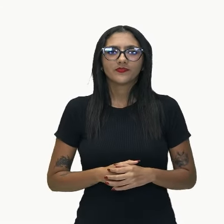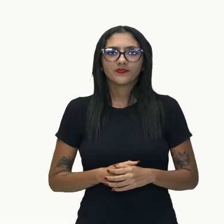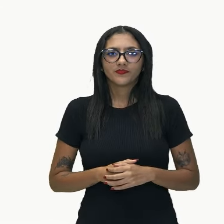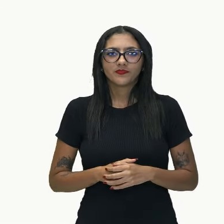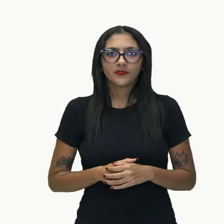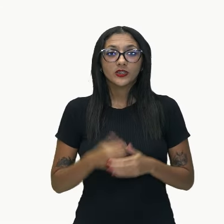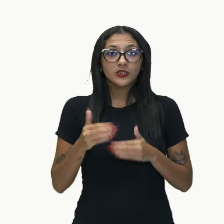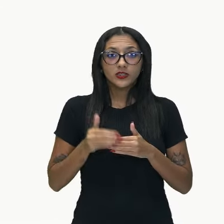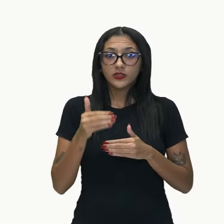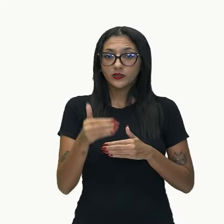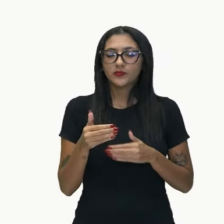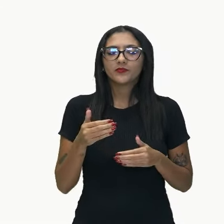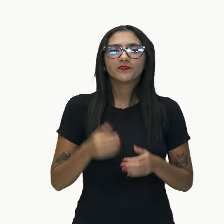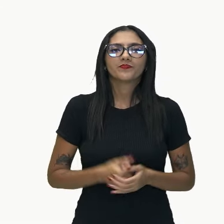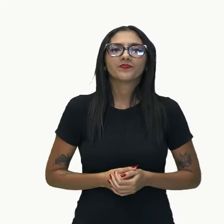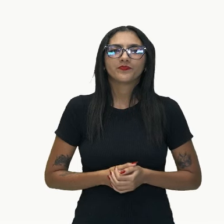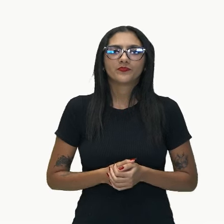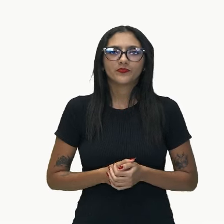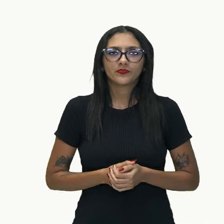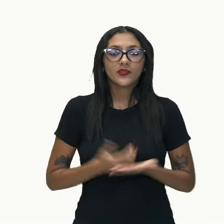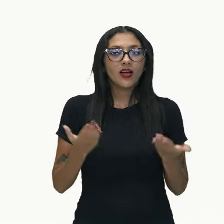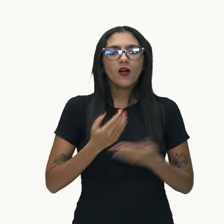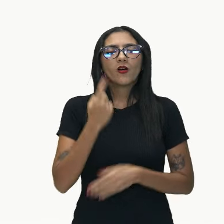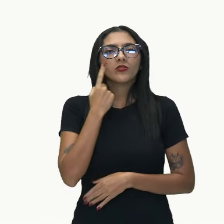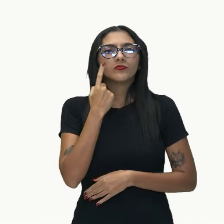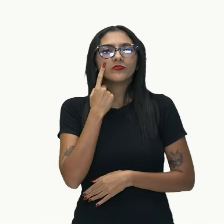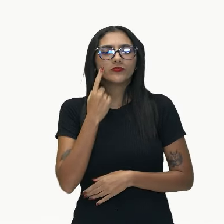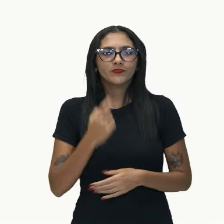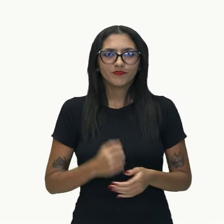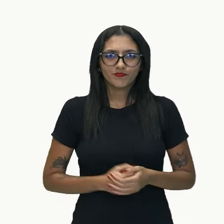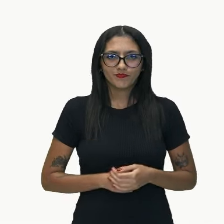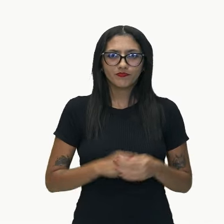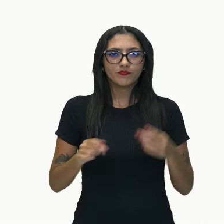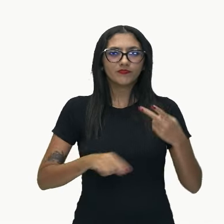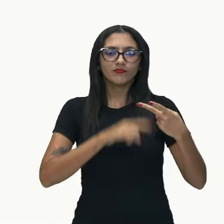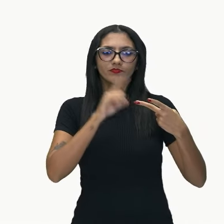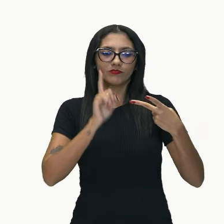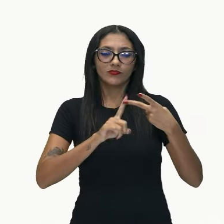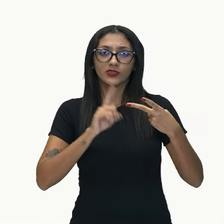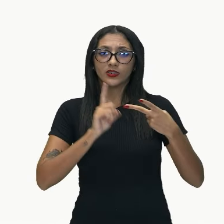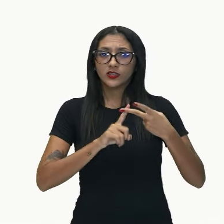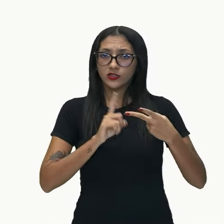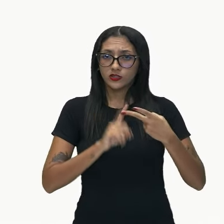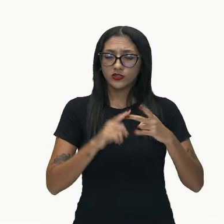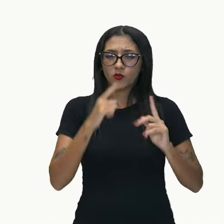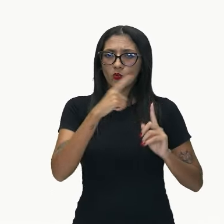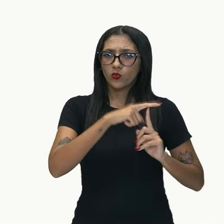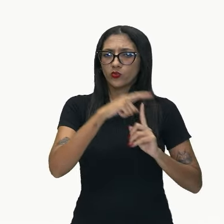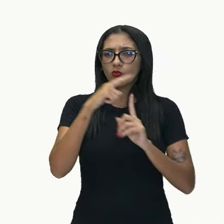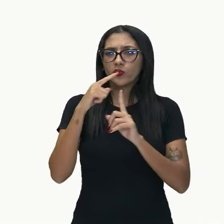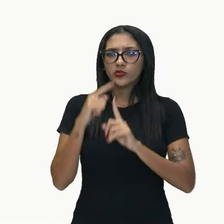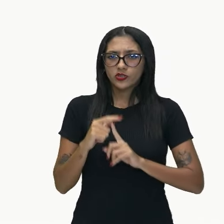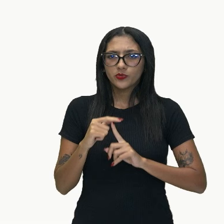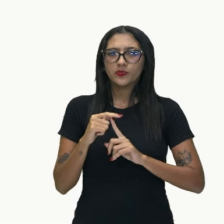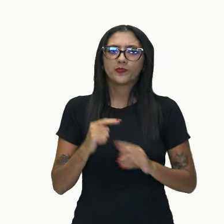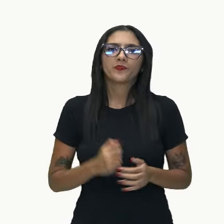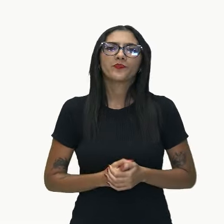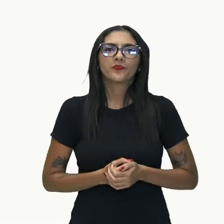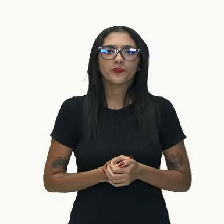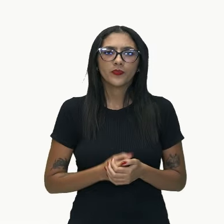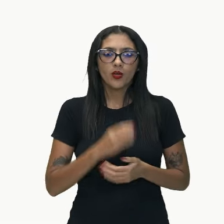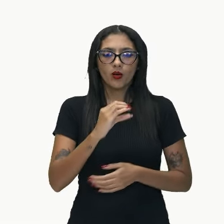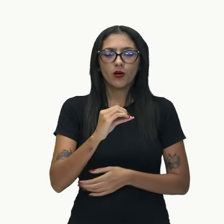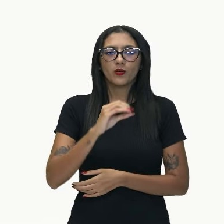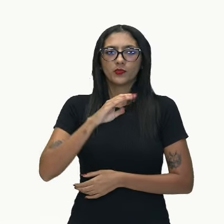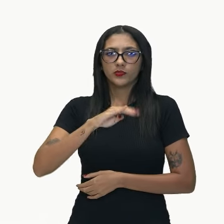adiante, vamos passar agora a oração subordinada objetiva indireta. E aí,